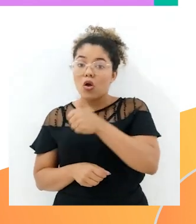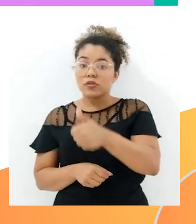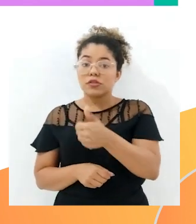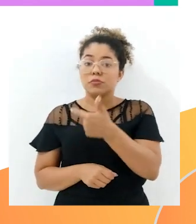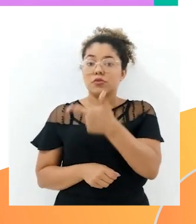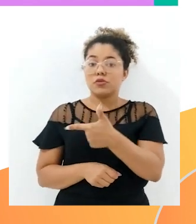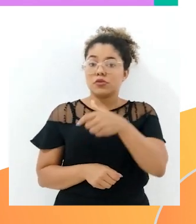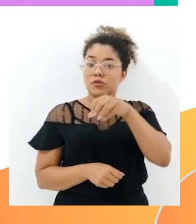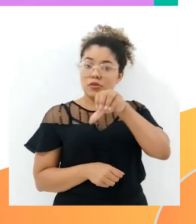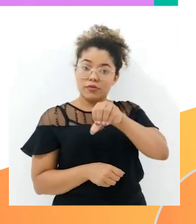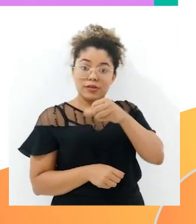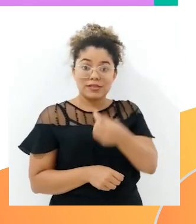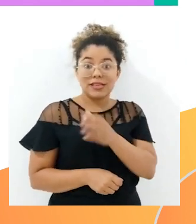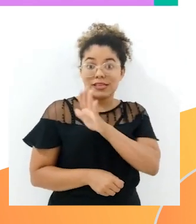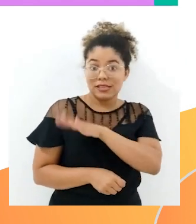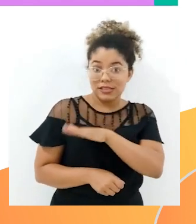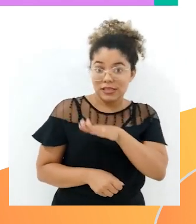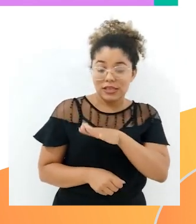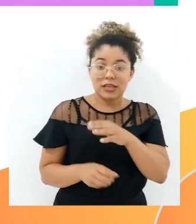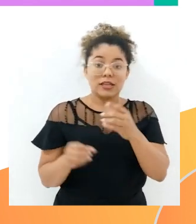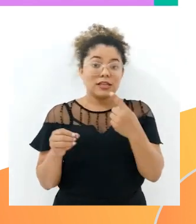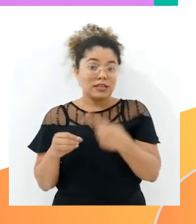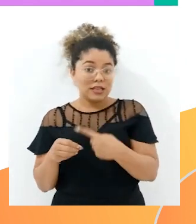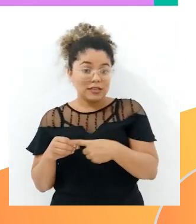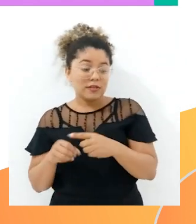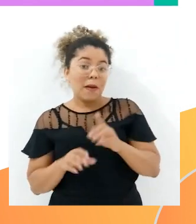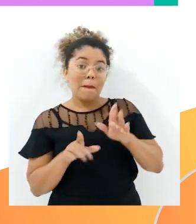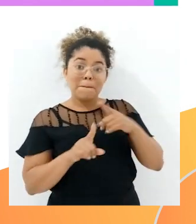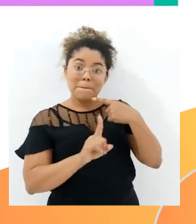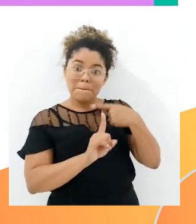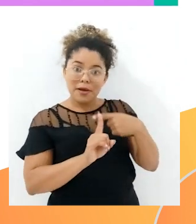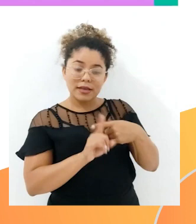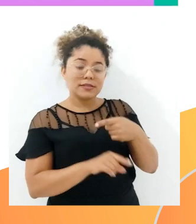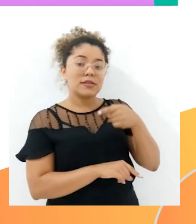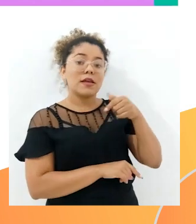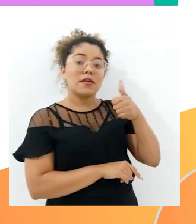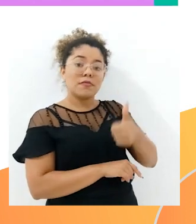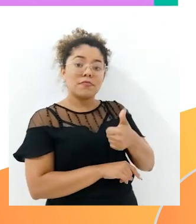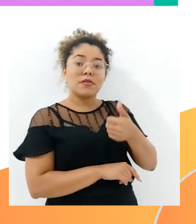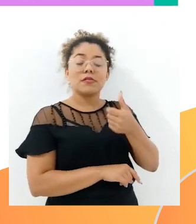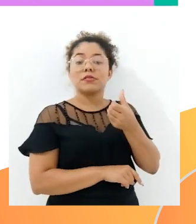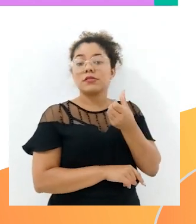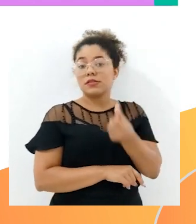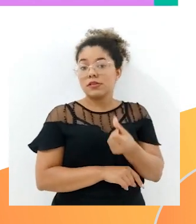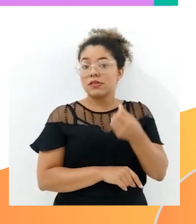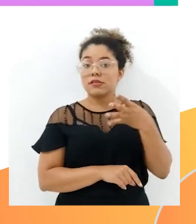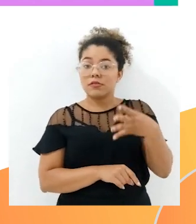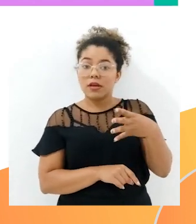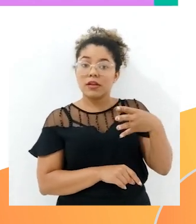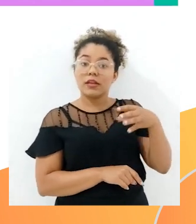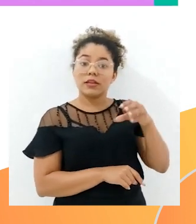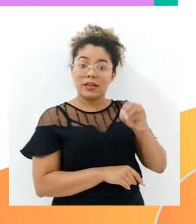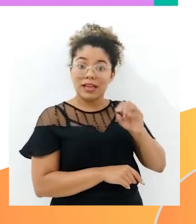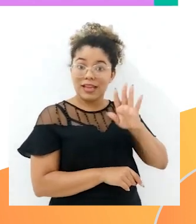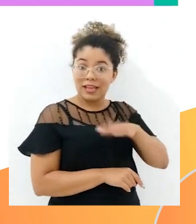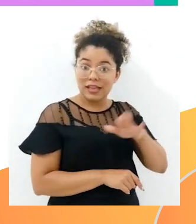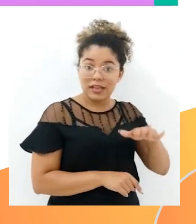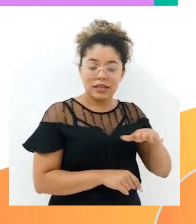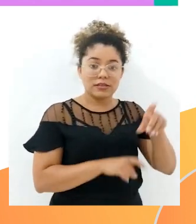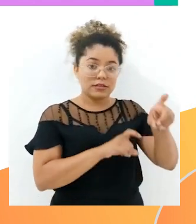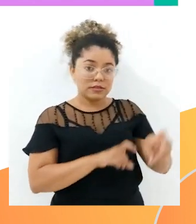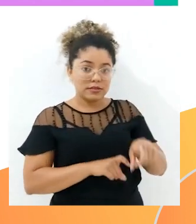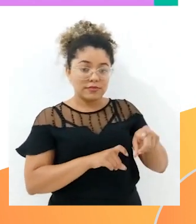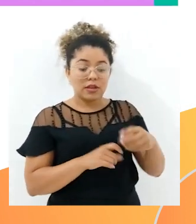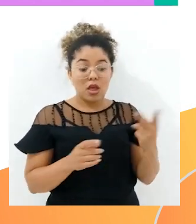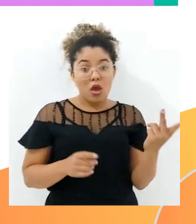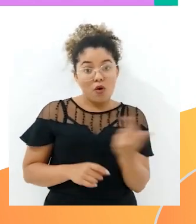crianças da zona urbana, mais 1.649 crianças da zona rural. Eu vou pegar